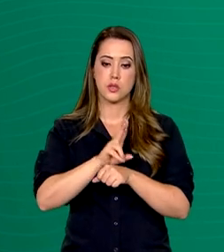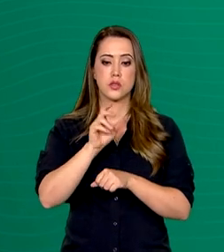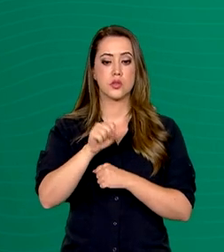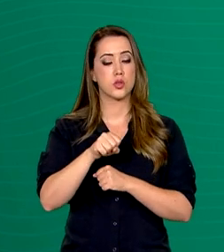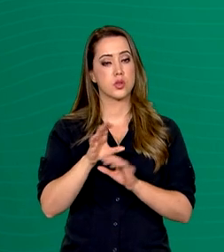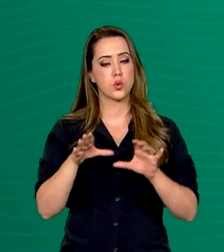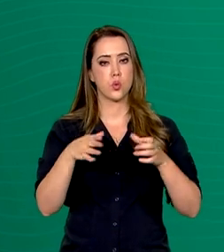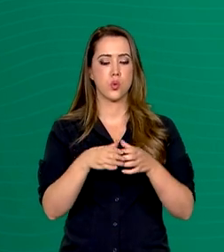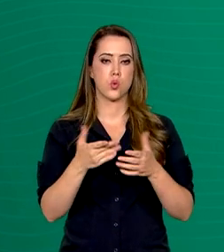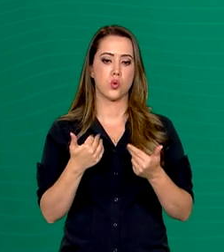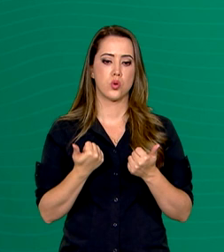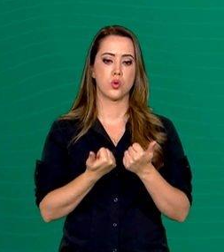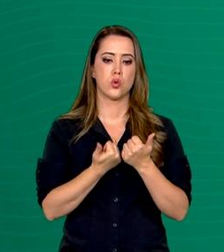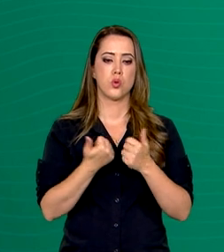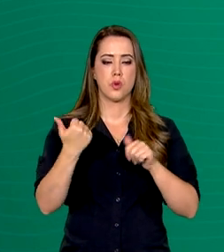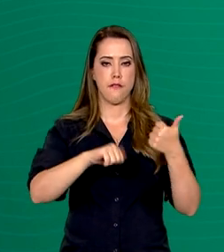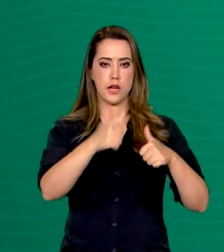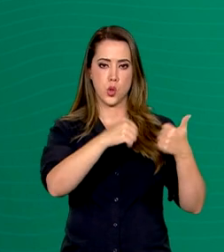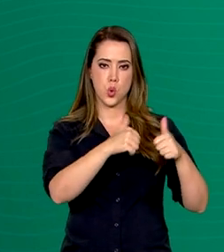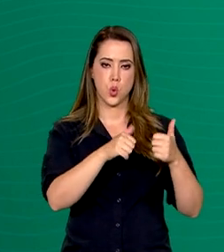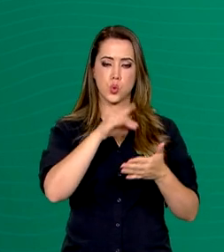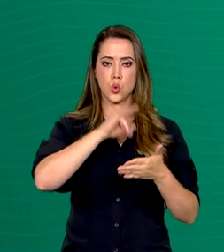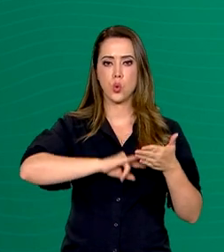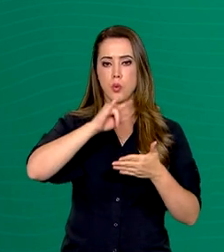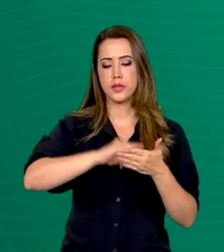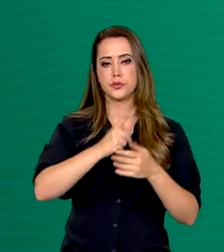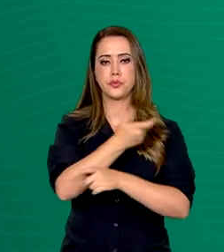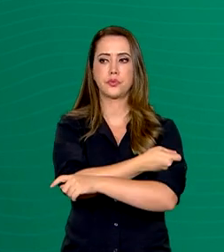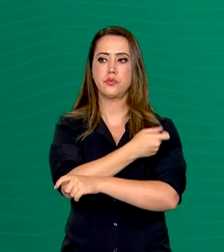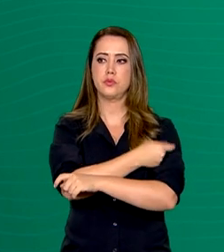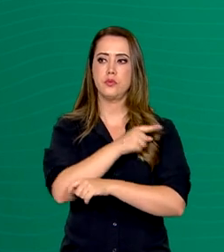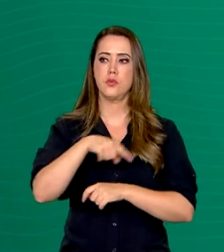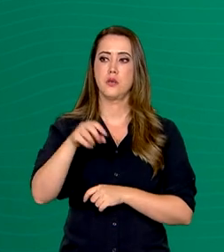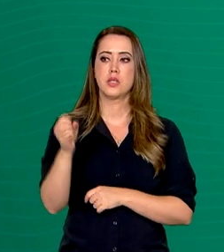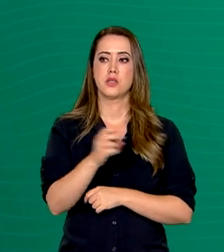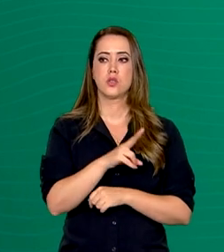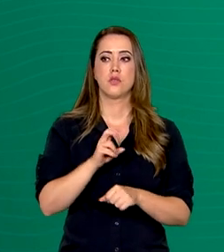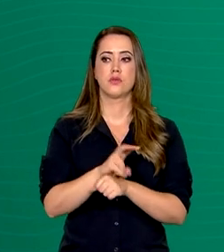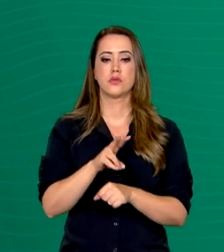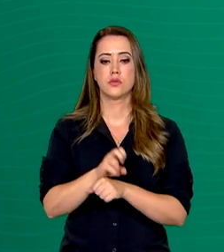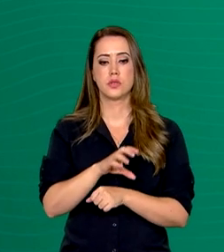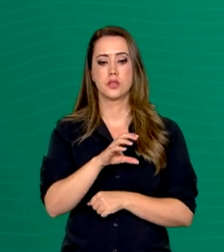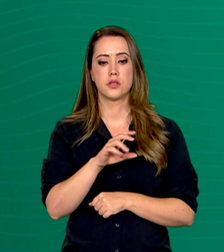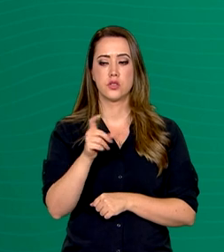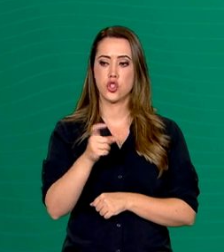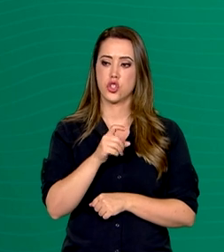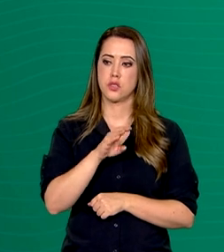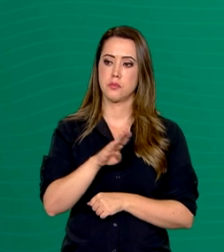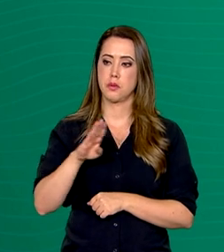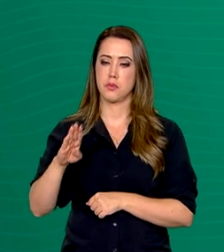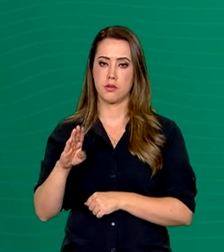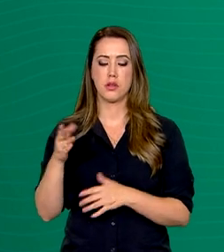O grupo técnico assessor que avaliou todos os documentos dessa vacina para essa nova variante, a XBB, que está